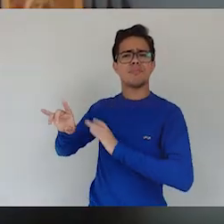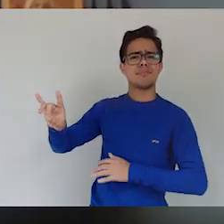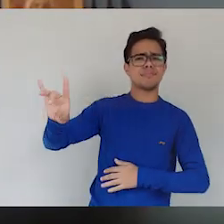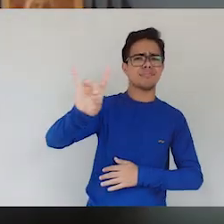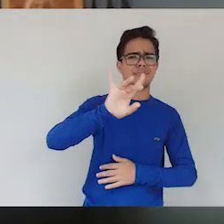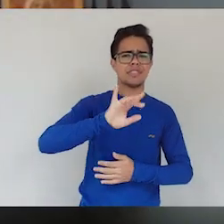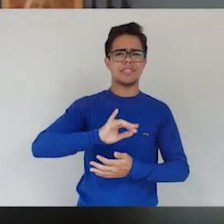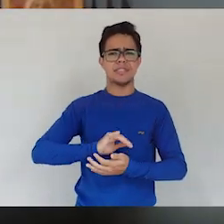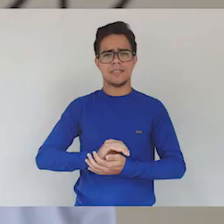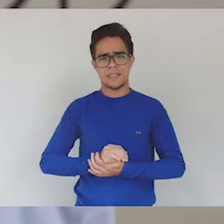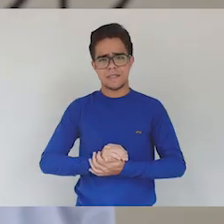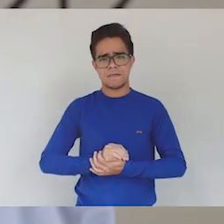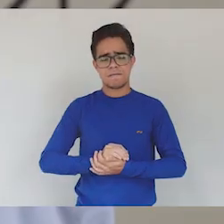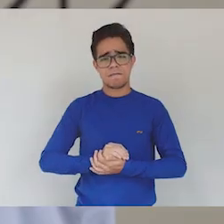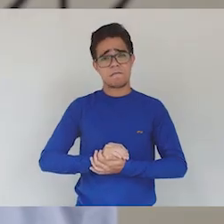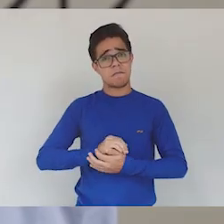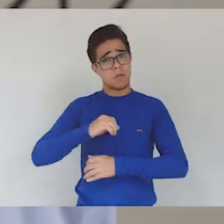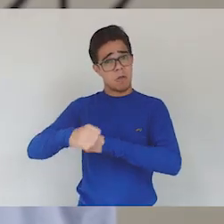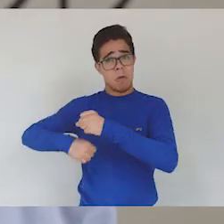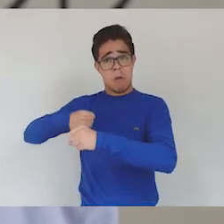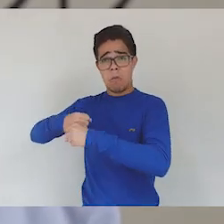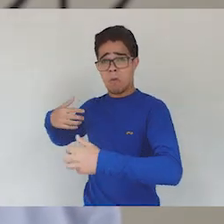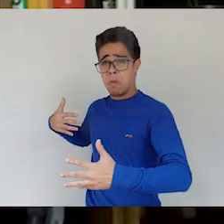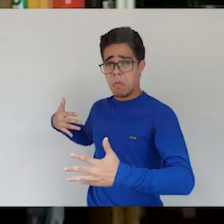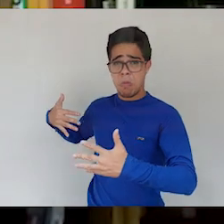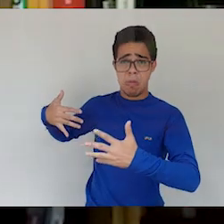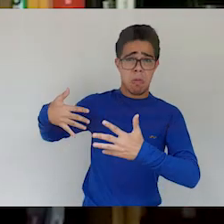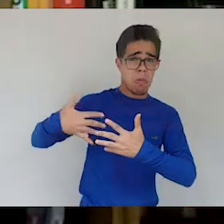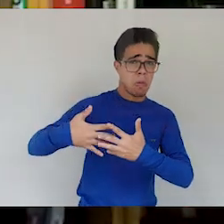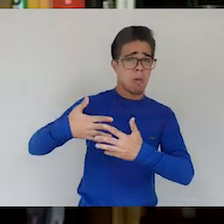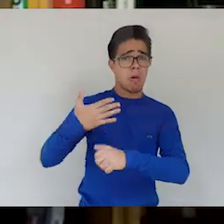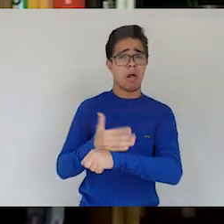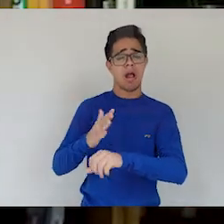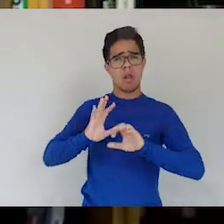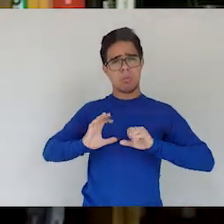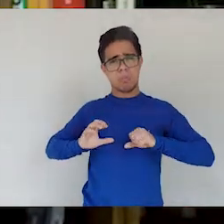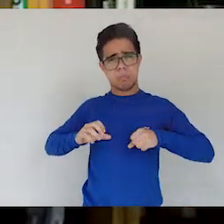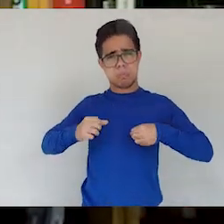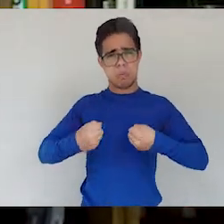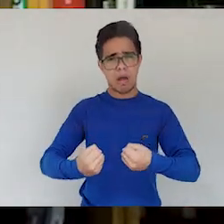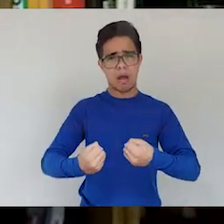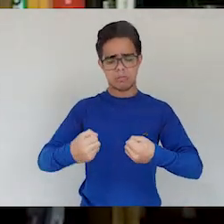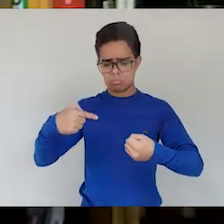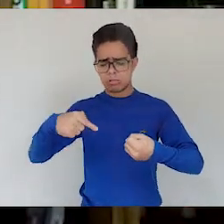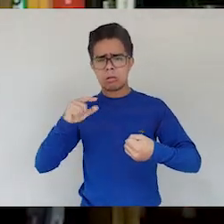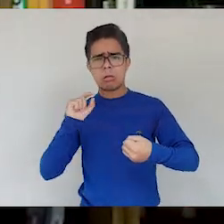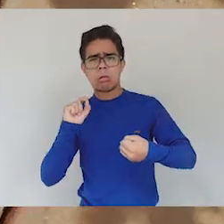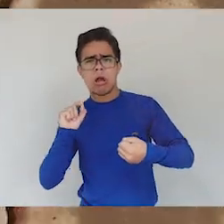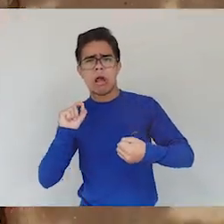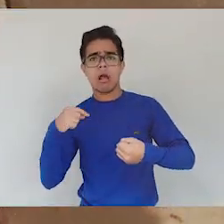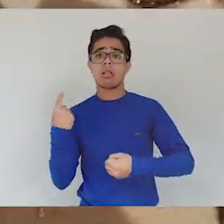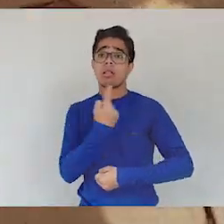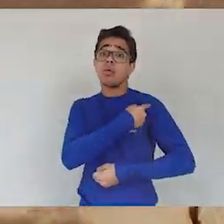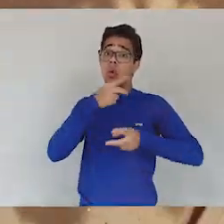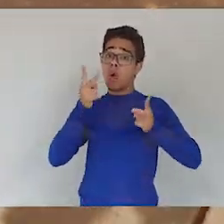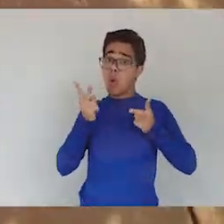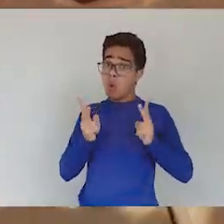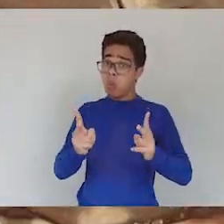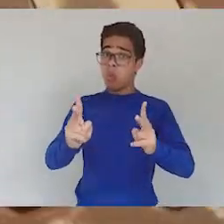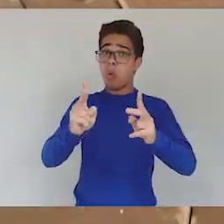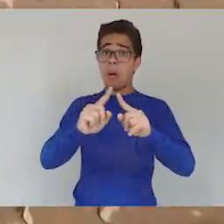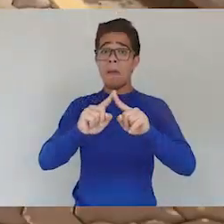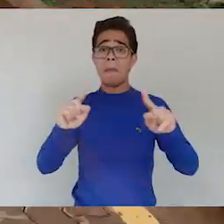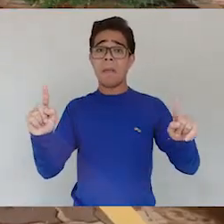características próprias. Foi um ano para exercer a coragem, que é quando a gente segue em frente,